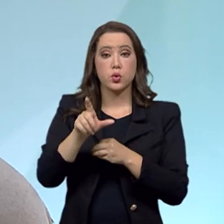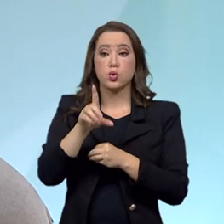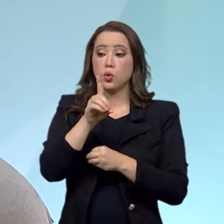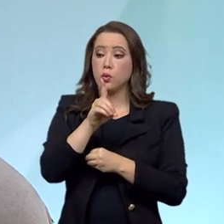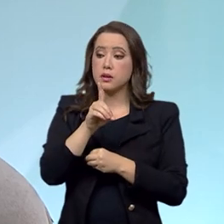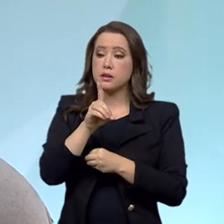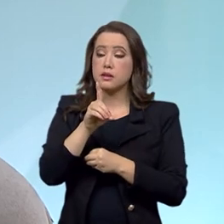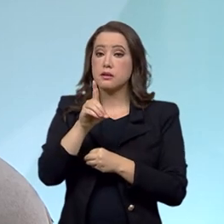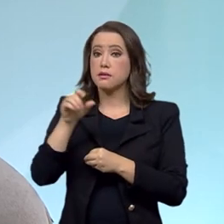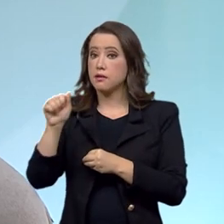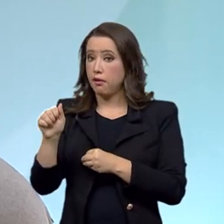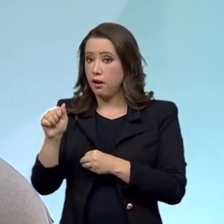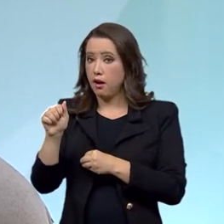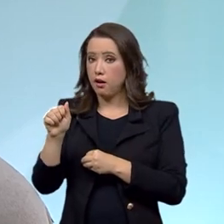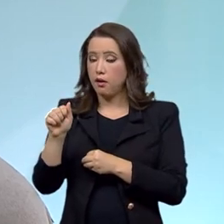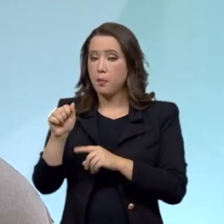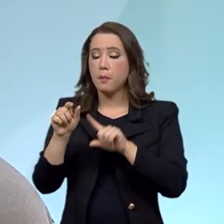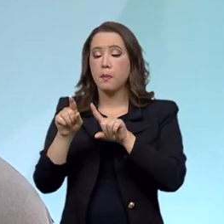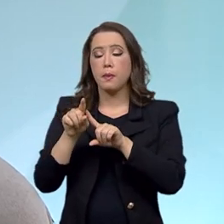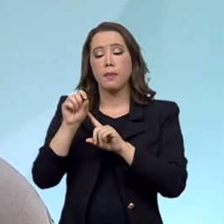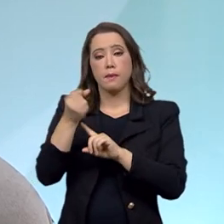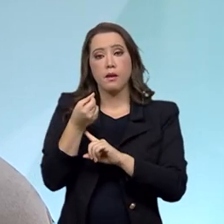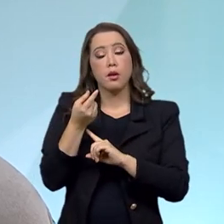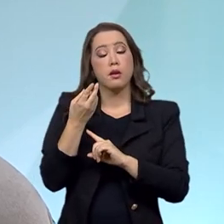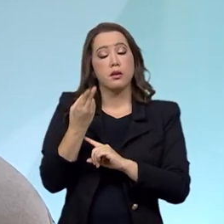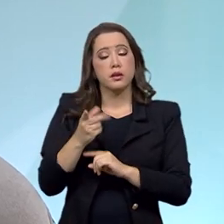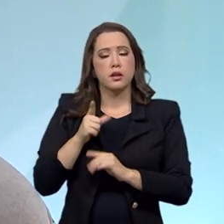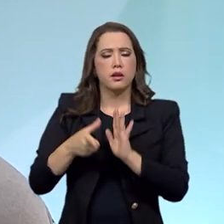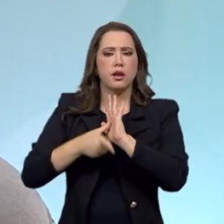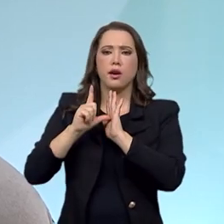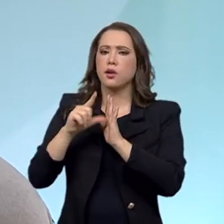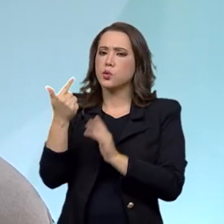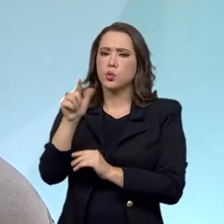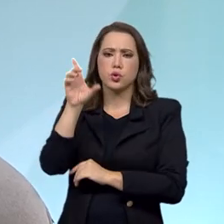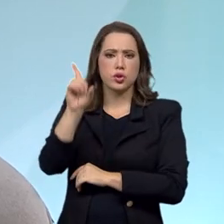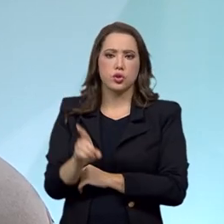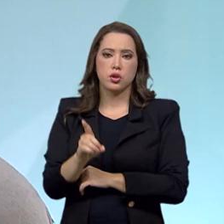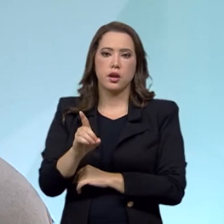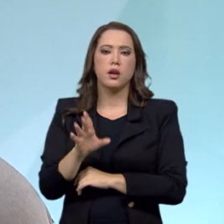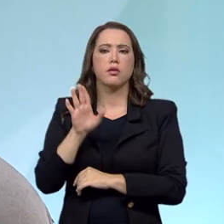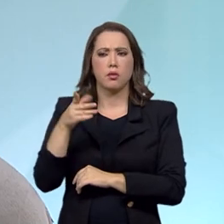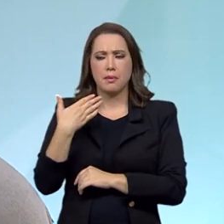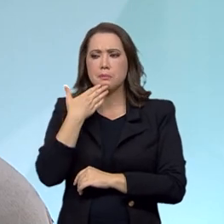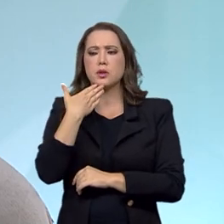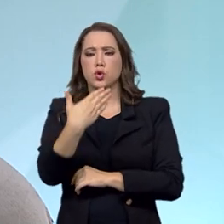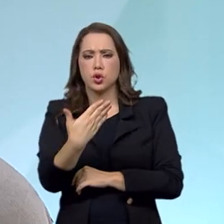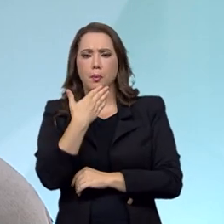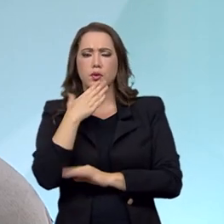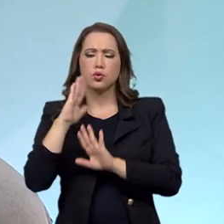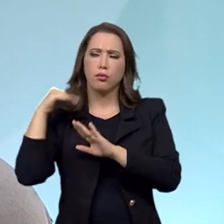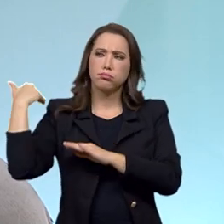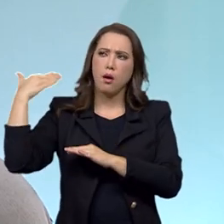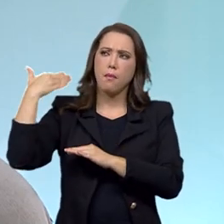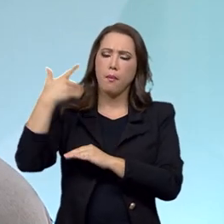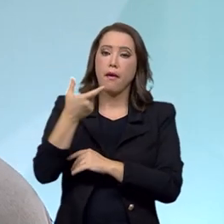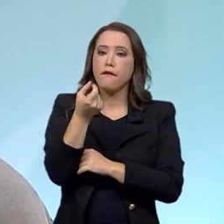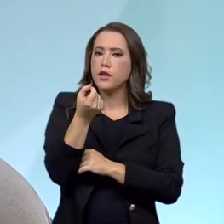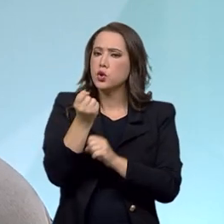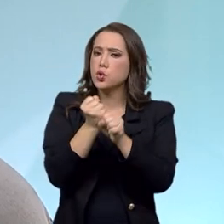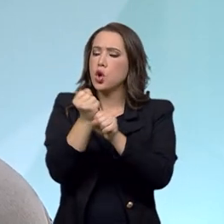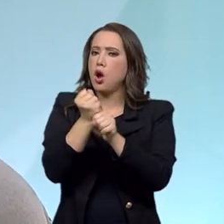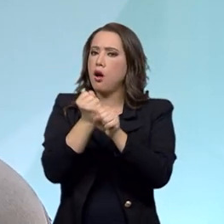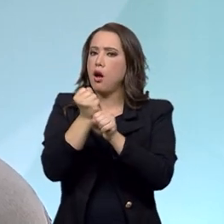faziam parte, e essa é uma reivindicação que vem já há muitos anos, há mais de 20 anos, que eles queriam